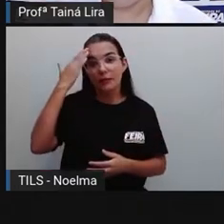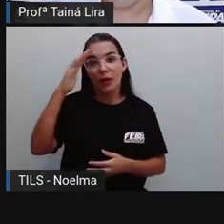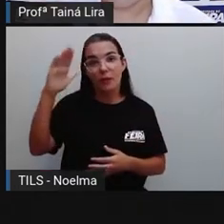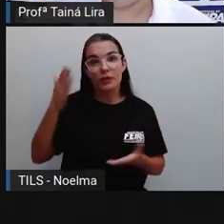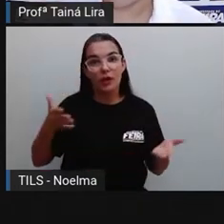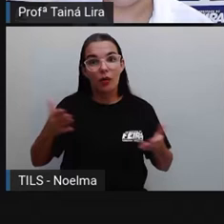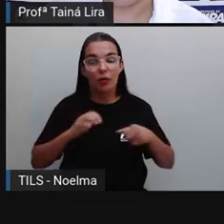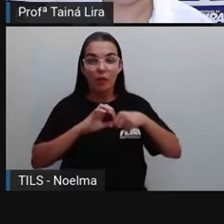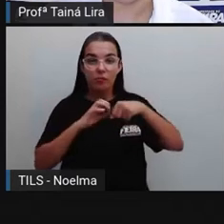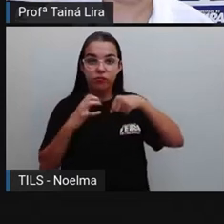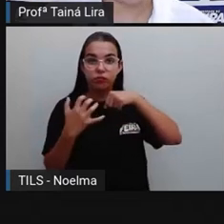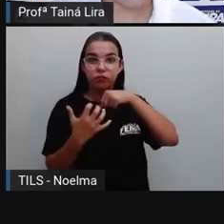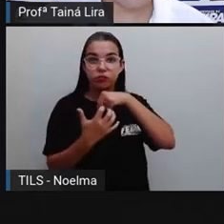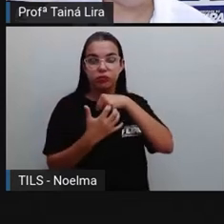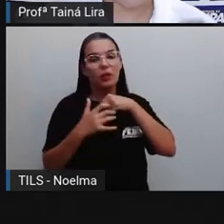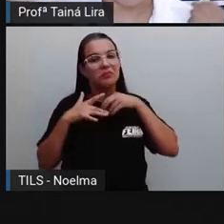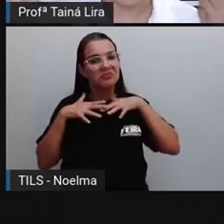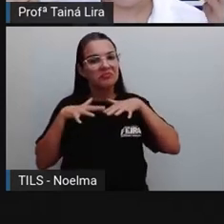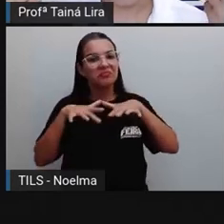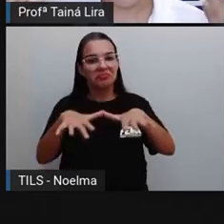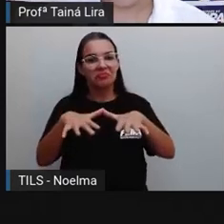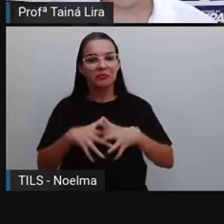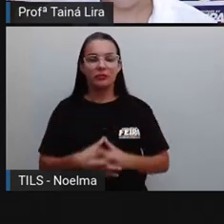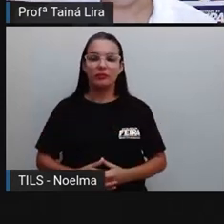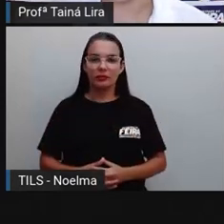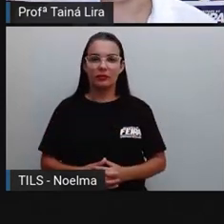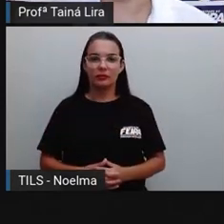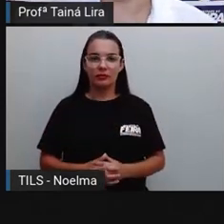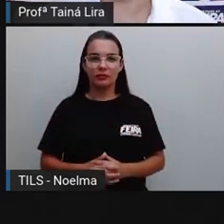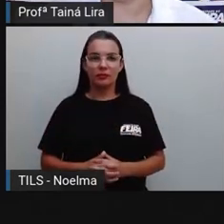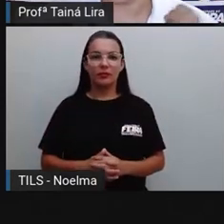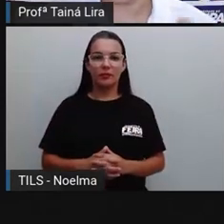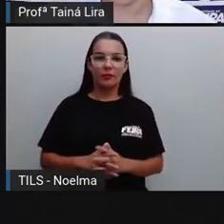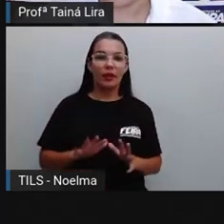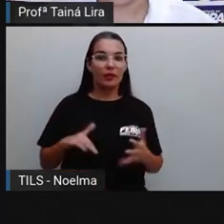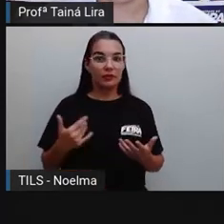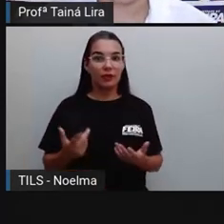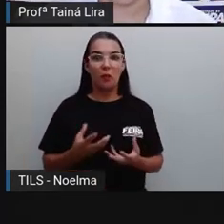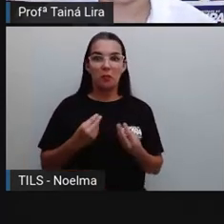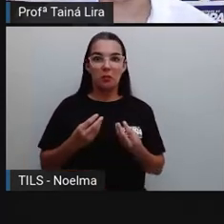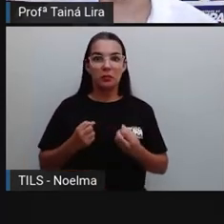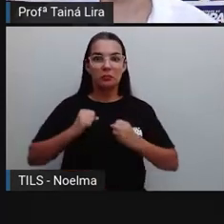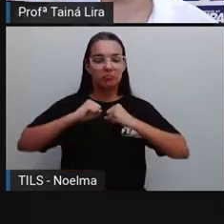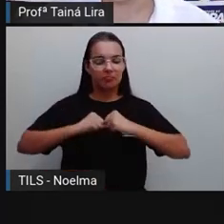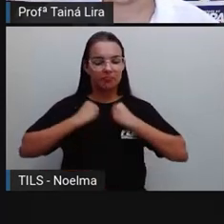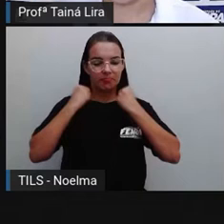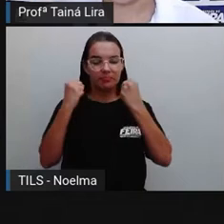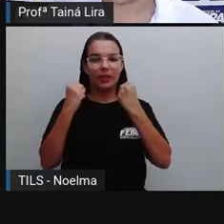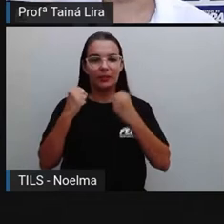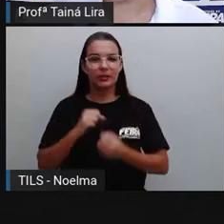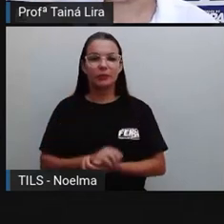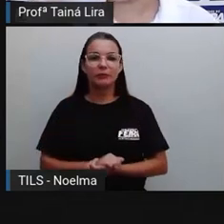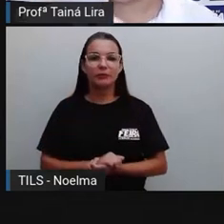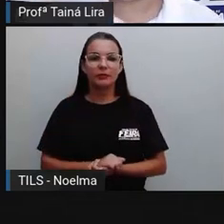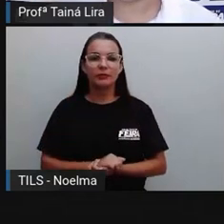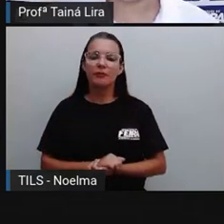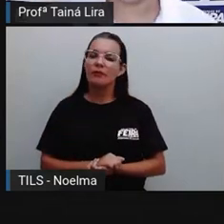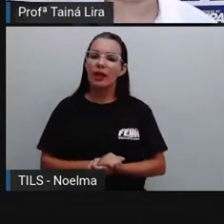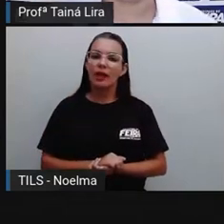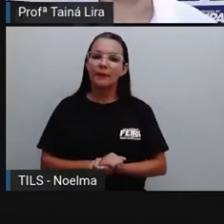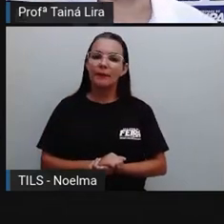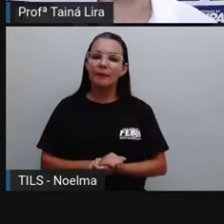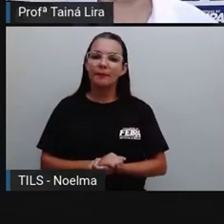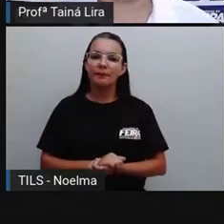processo aí que a gente está passando da pandemia, né? Foram muito guerreiros aí. Será que essas